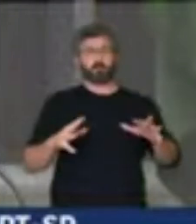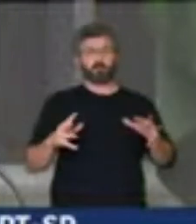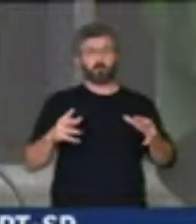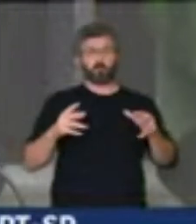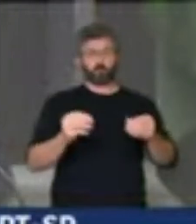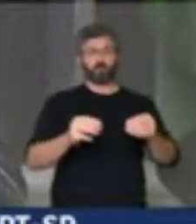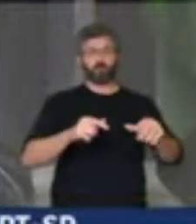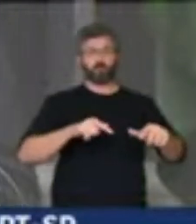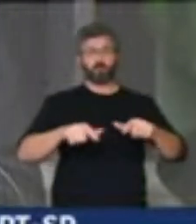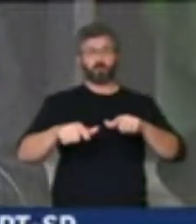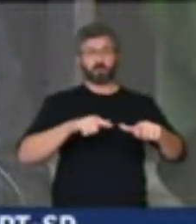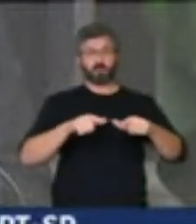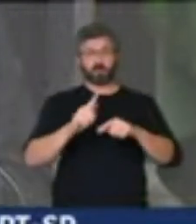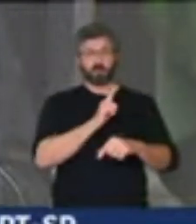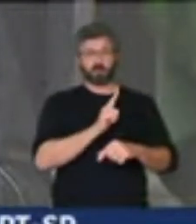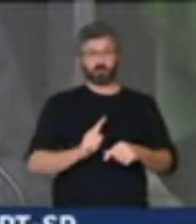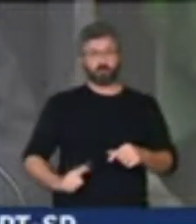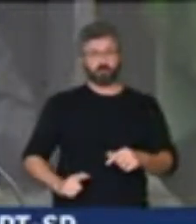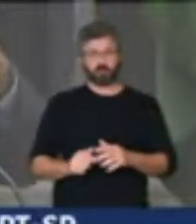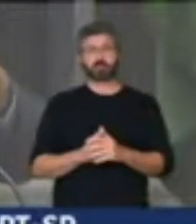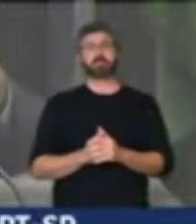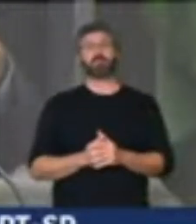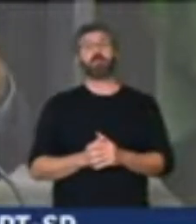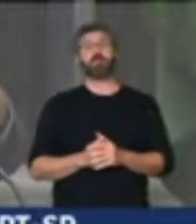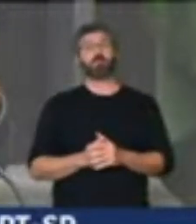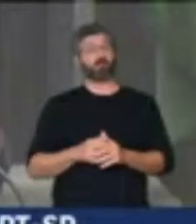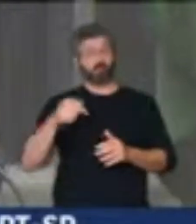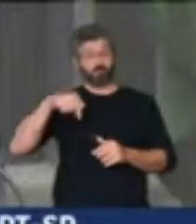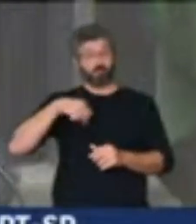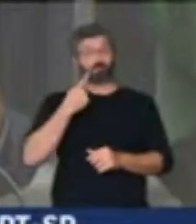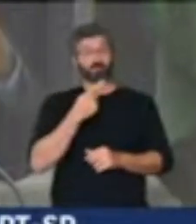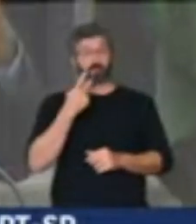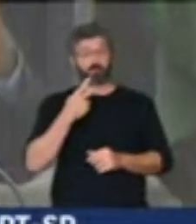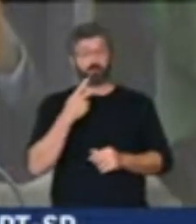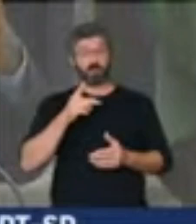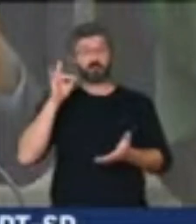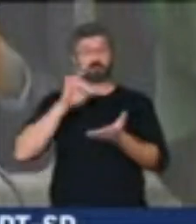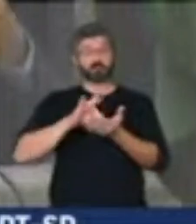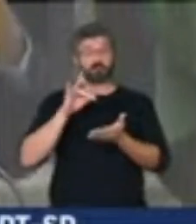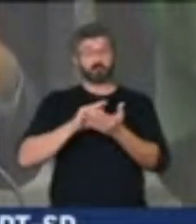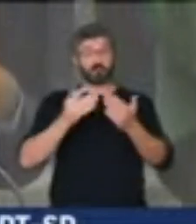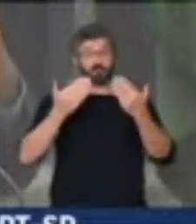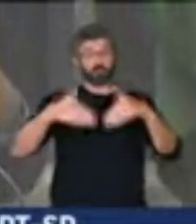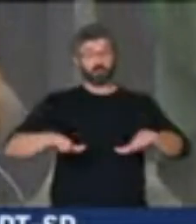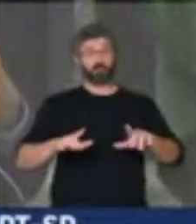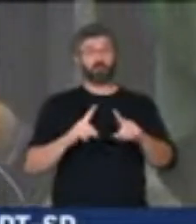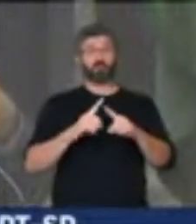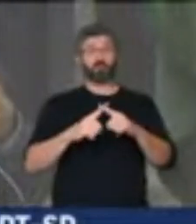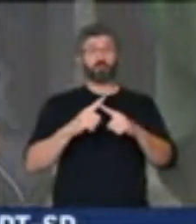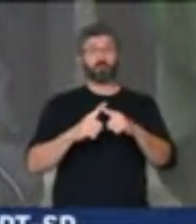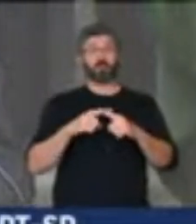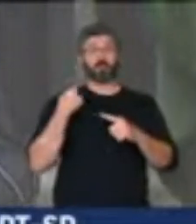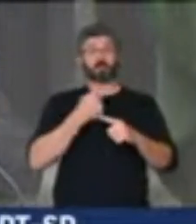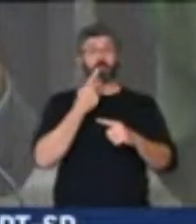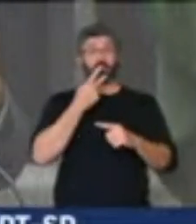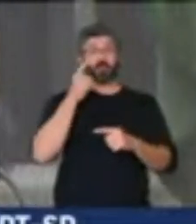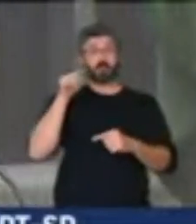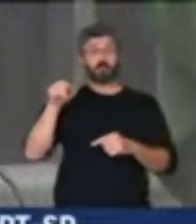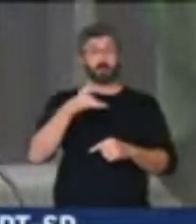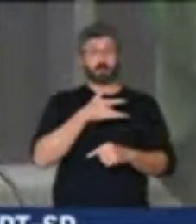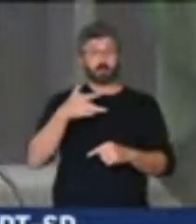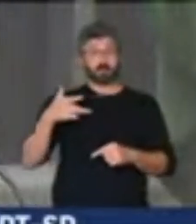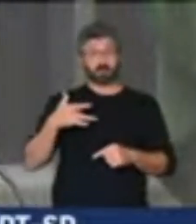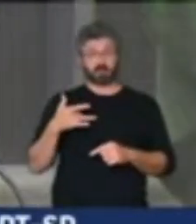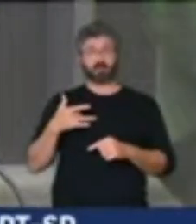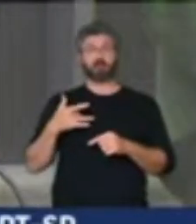atividades de governo. E aqui eu falo desmonte mesmo, porque o que nós estamos vendo na saúde com as